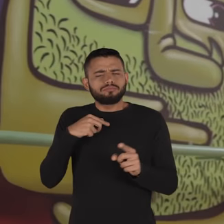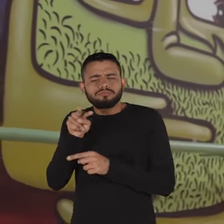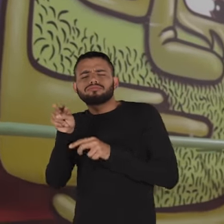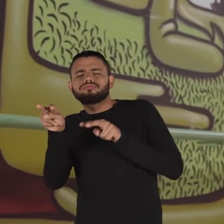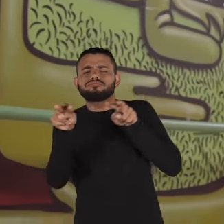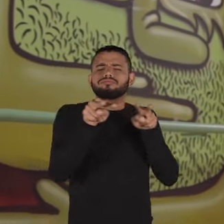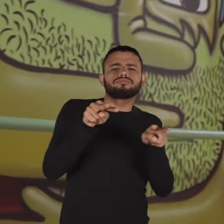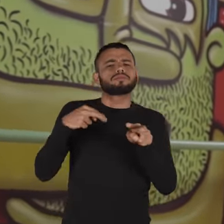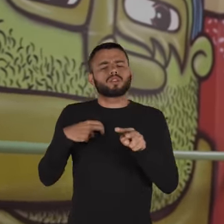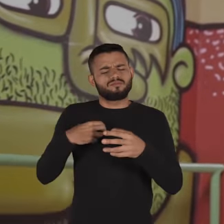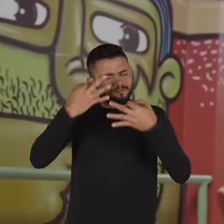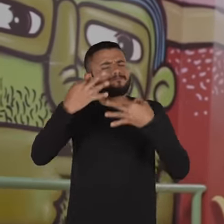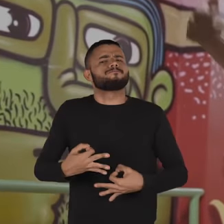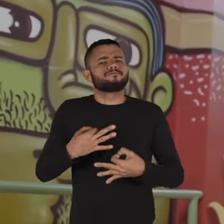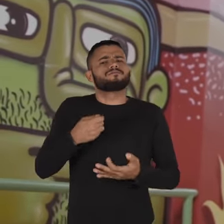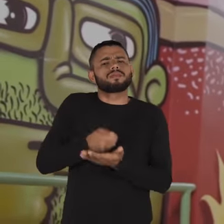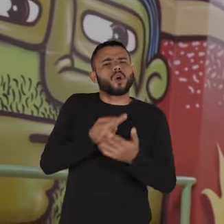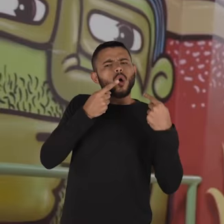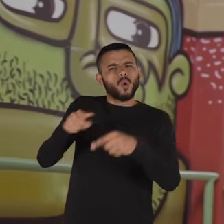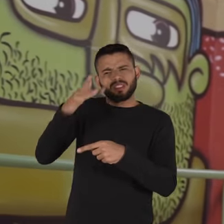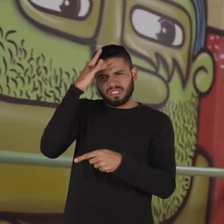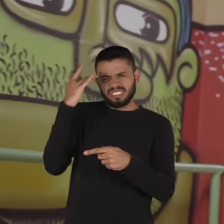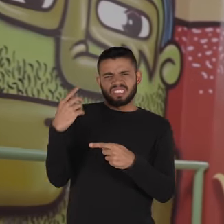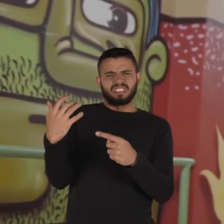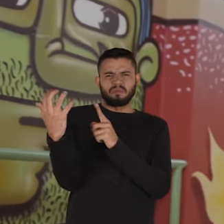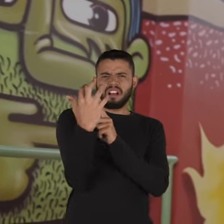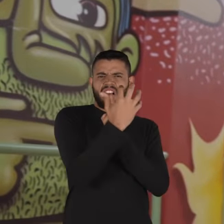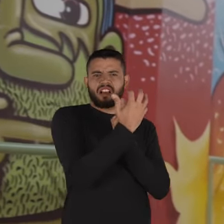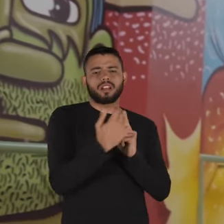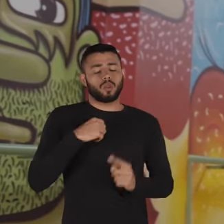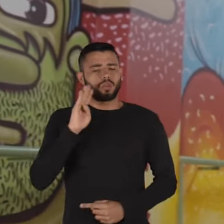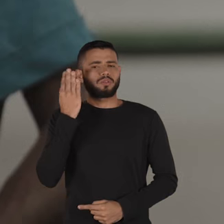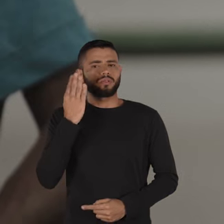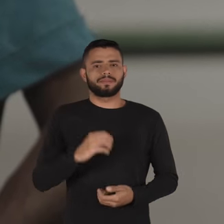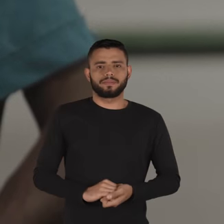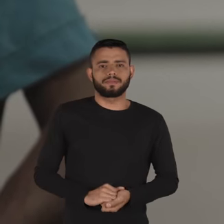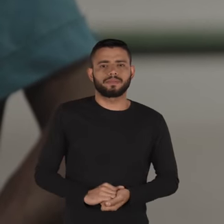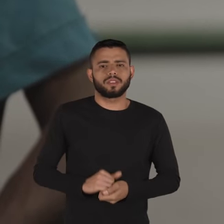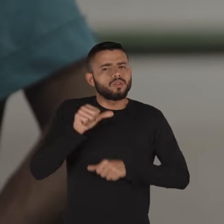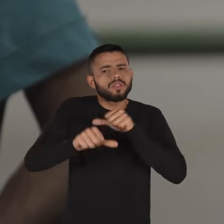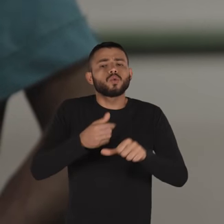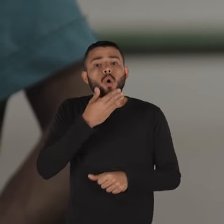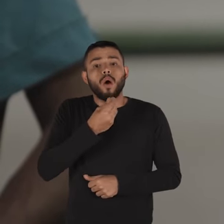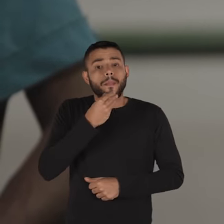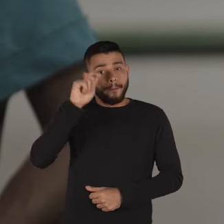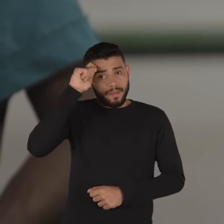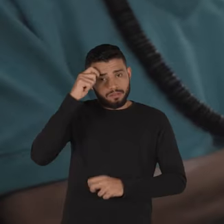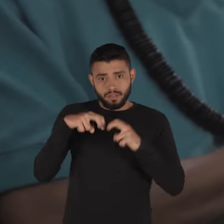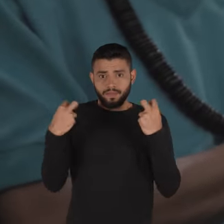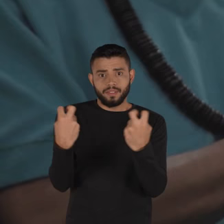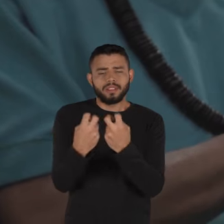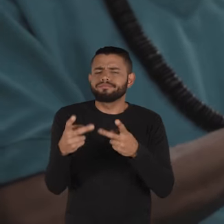observação eu sigo convicto invicto contra meus demônios que me pedem pra ser cínico. A transformação do homem preto nas rodas de